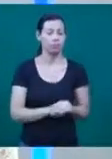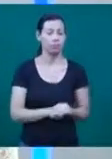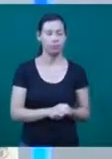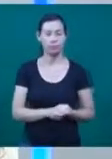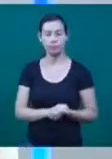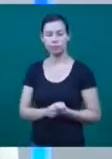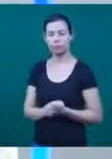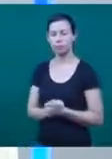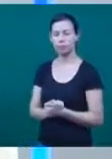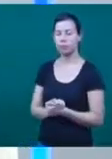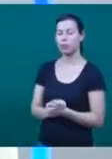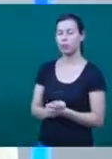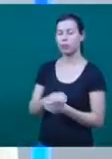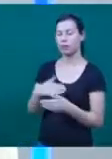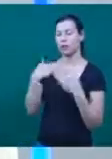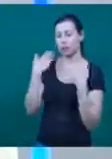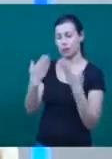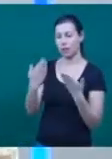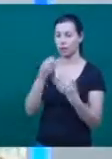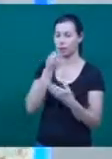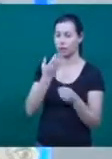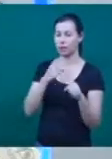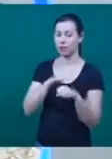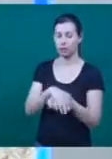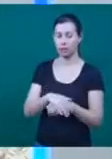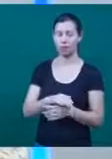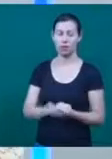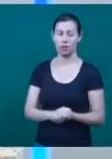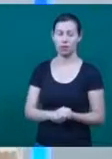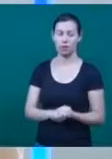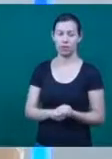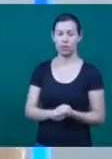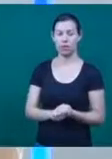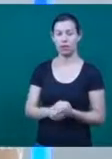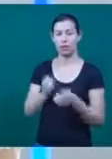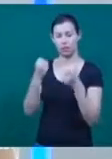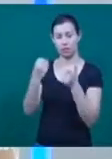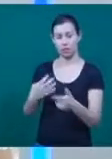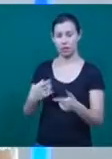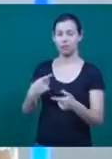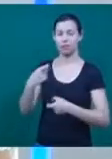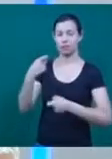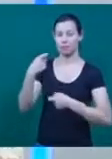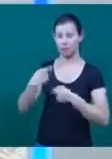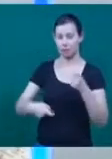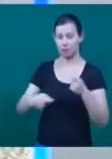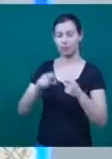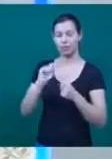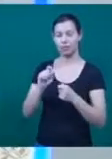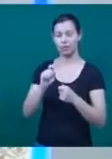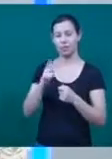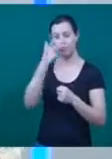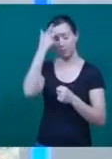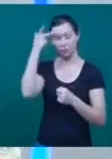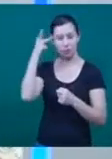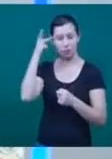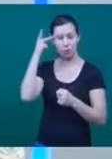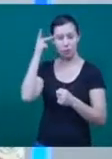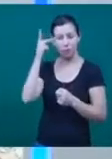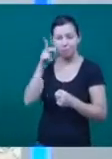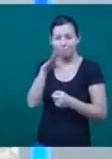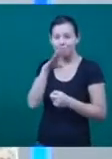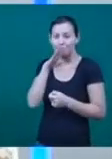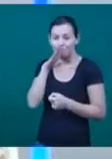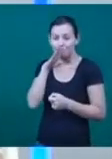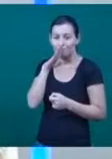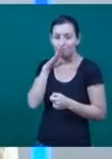os telespectadores da TV universitária. Falar de sexo ainda é um tabu. Nós temos